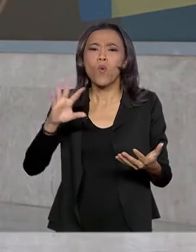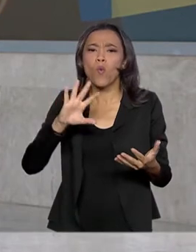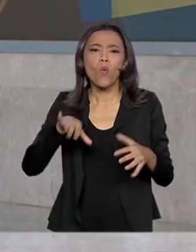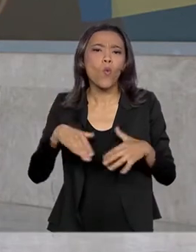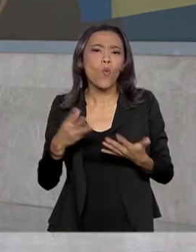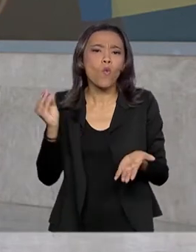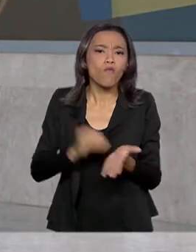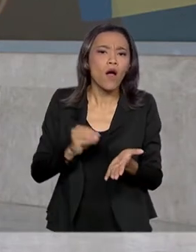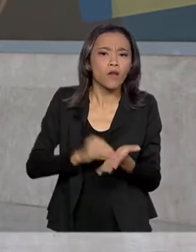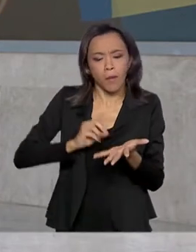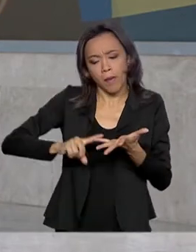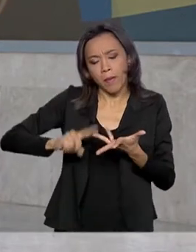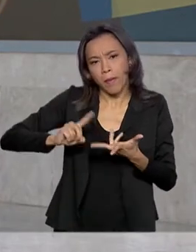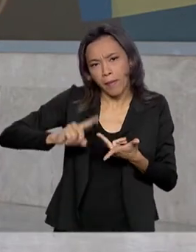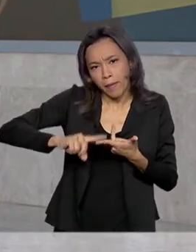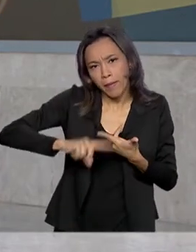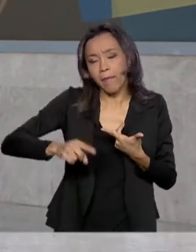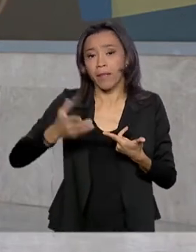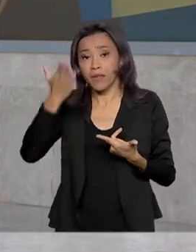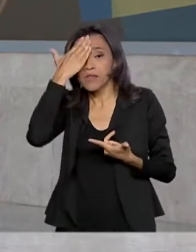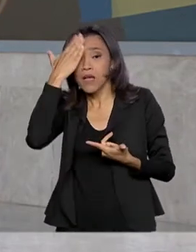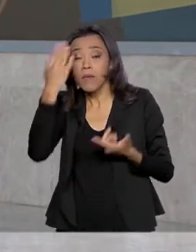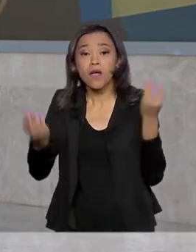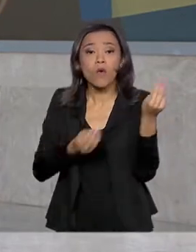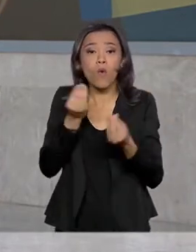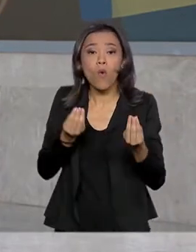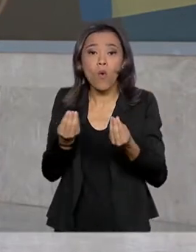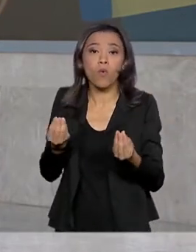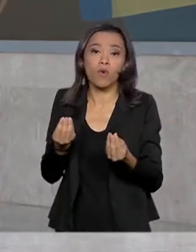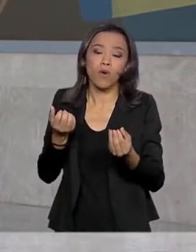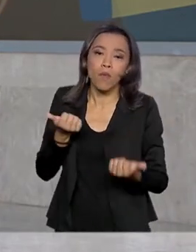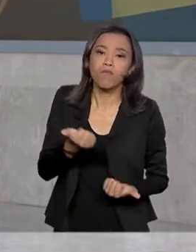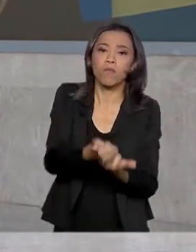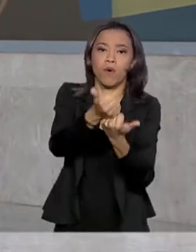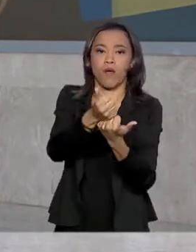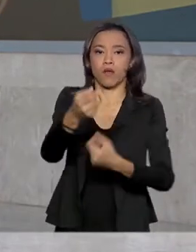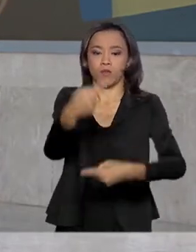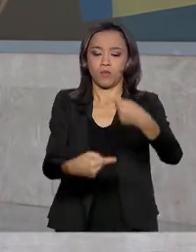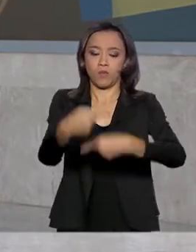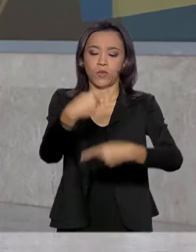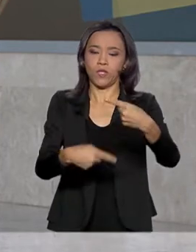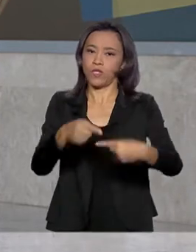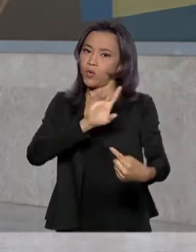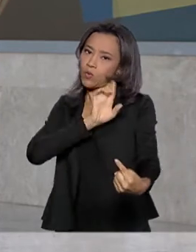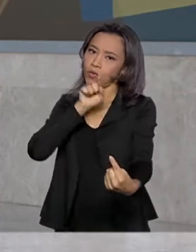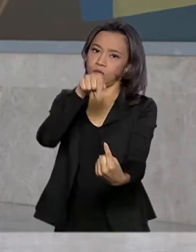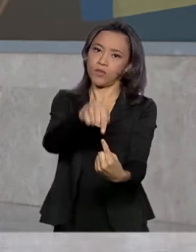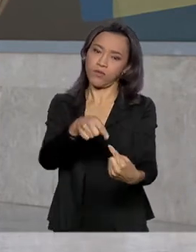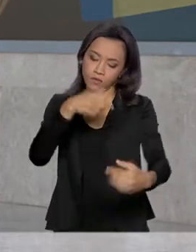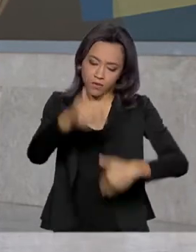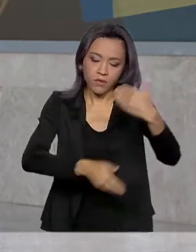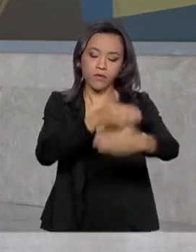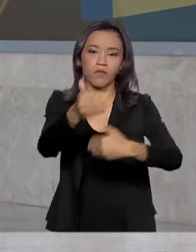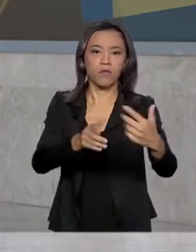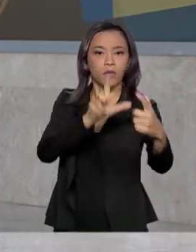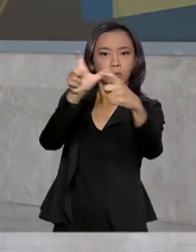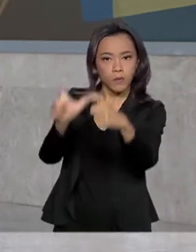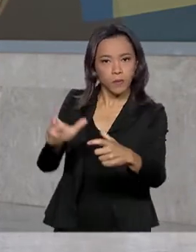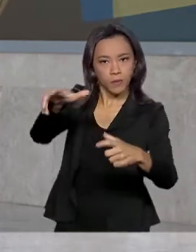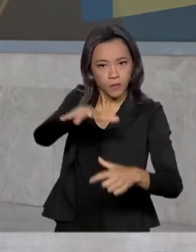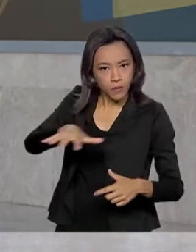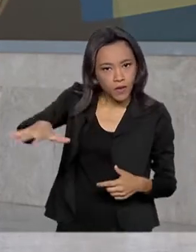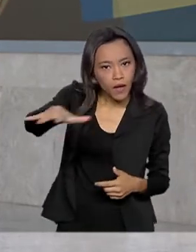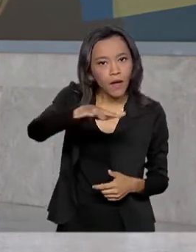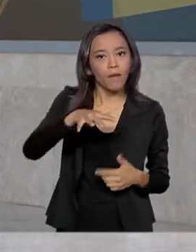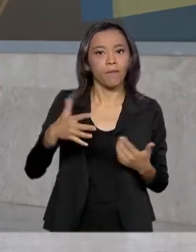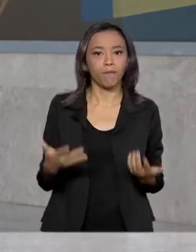da região e direcionar melhor as políticas públicas, visando o desenvolvimento econômico do local. A dona